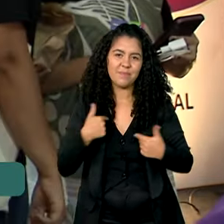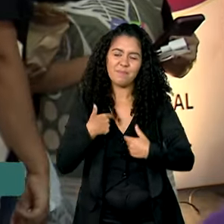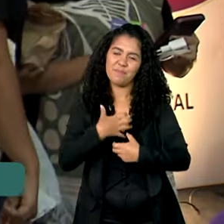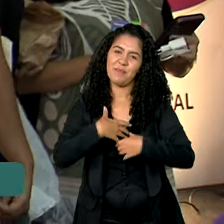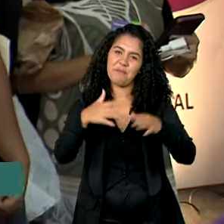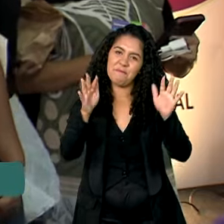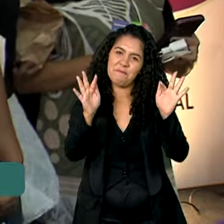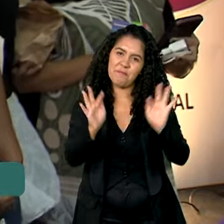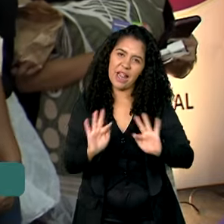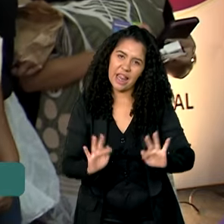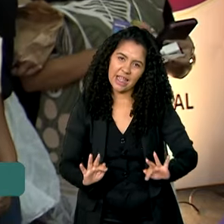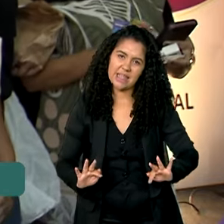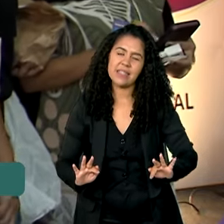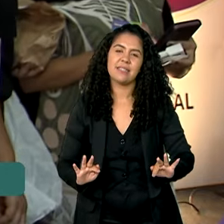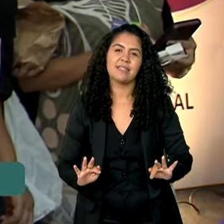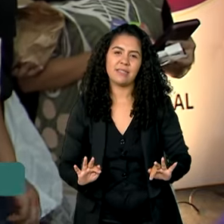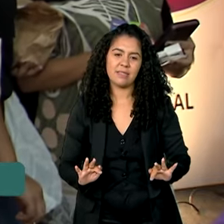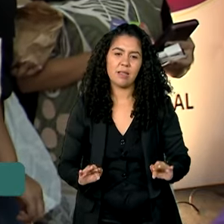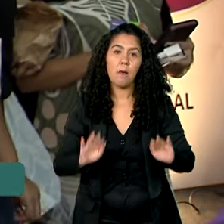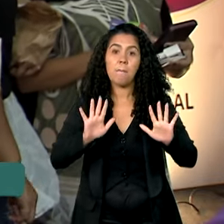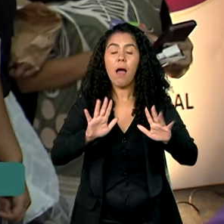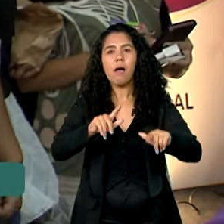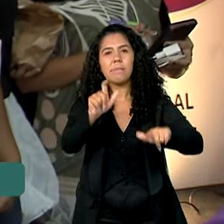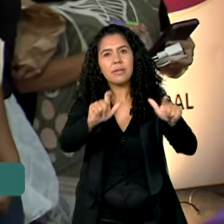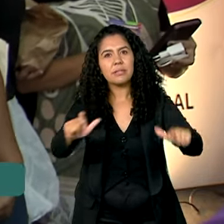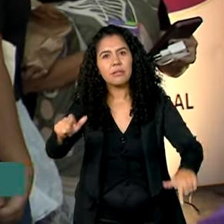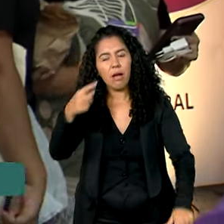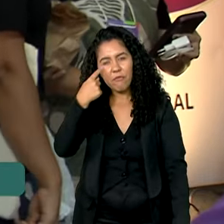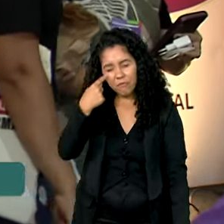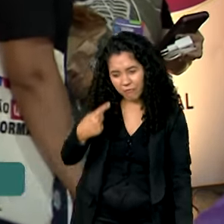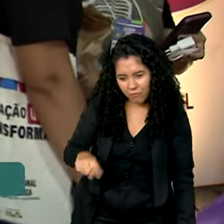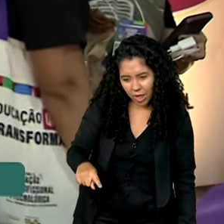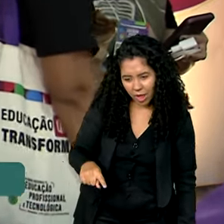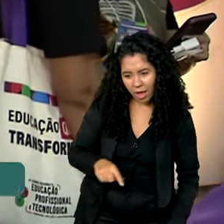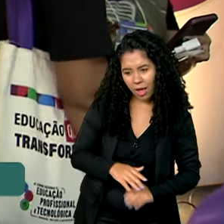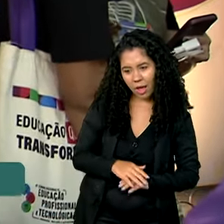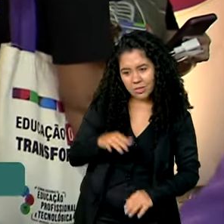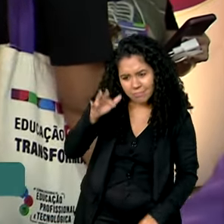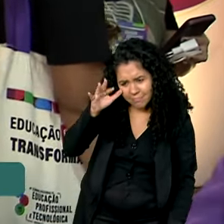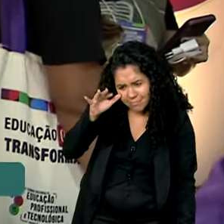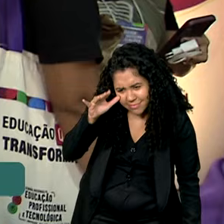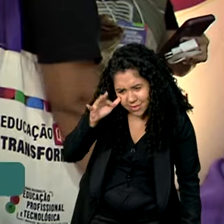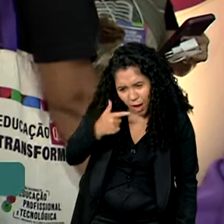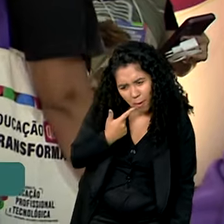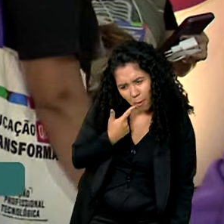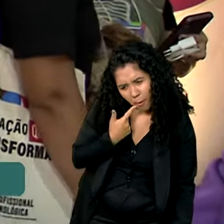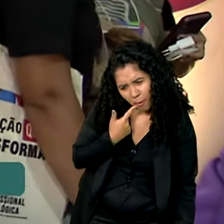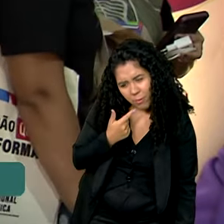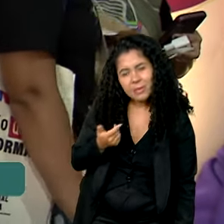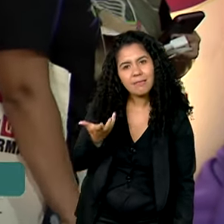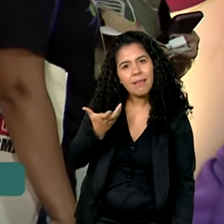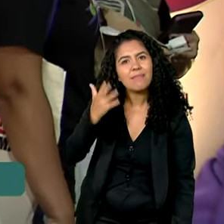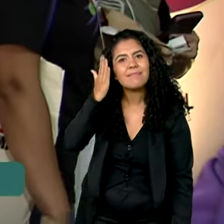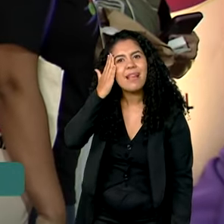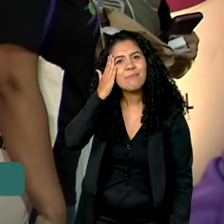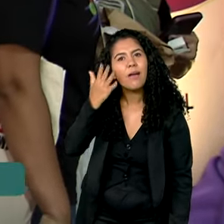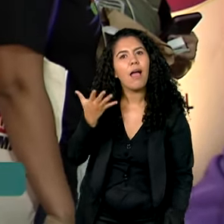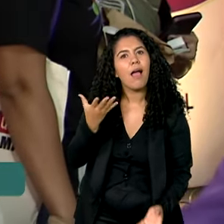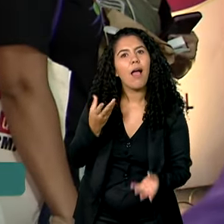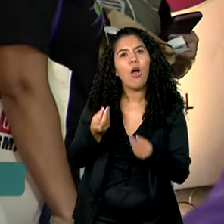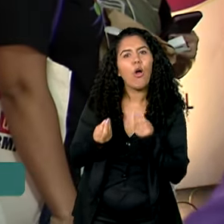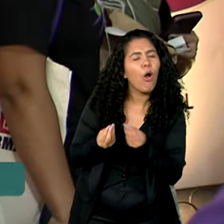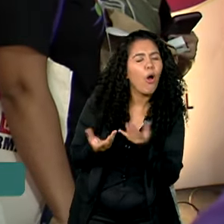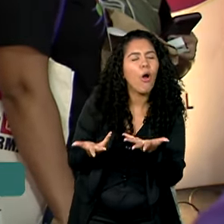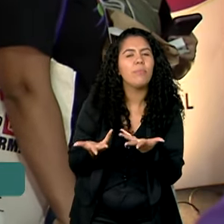feliz por isso. Então, as pessoas que vêm e olham ele desse tamanho, elas ficam curiosas. Elas querem saber como foi,